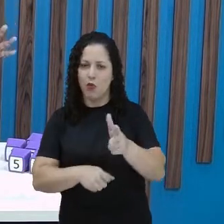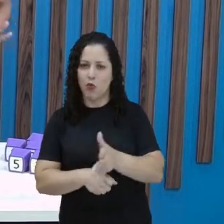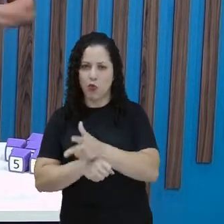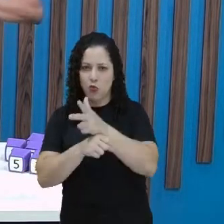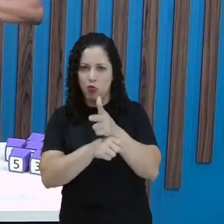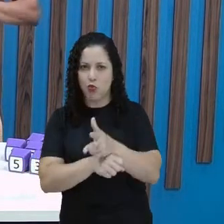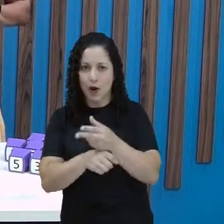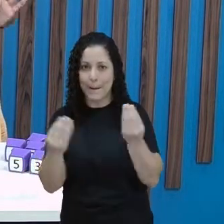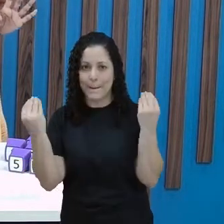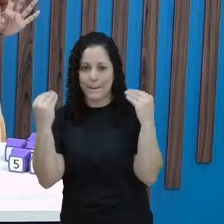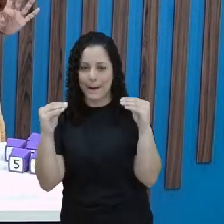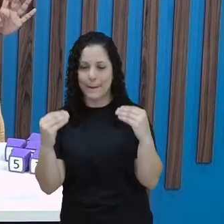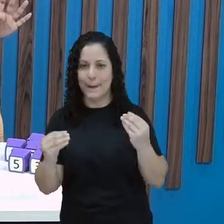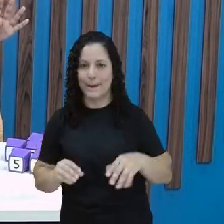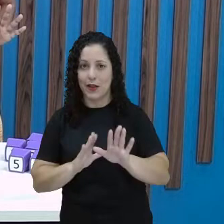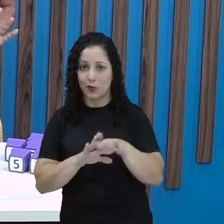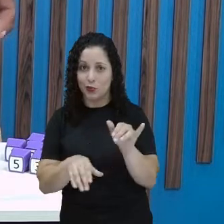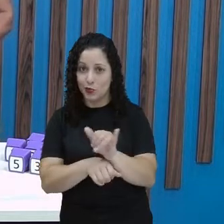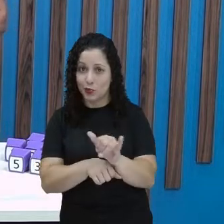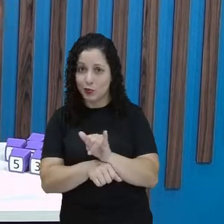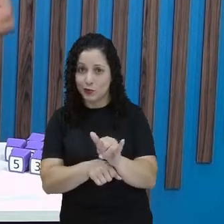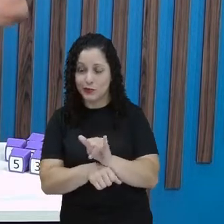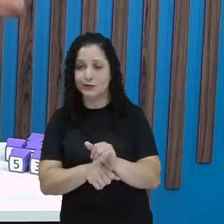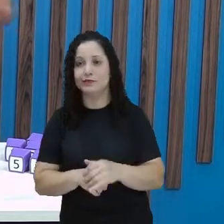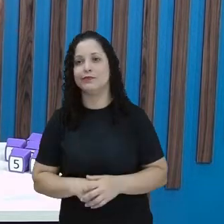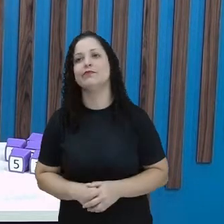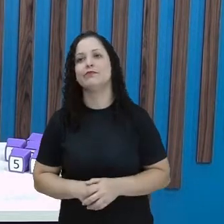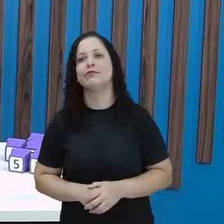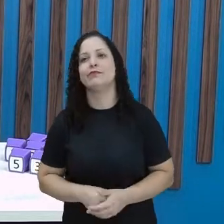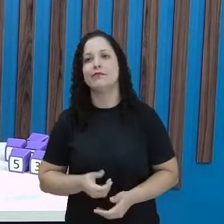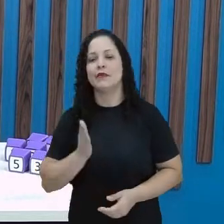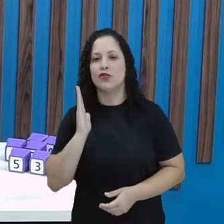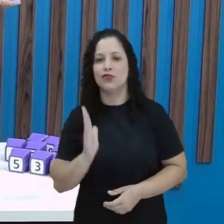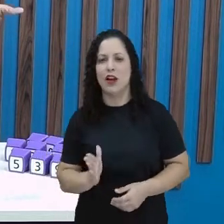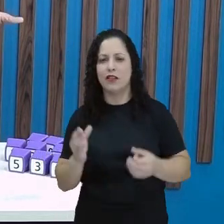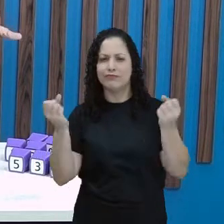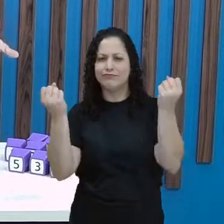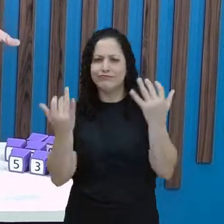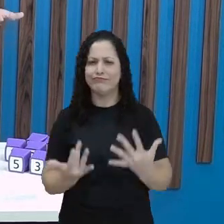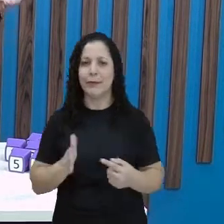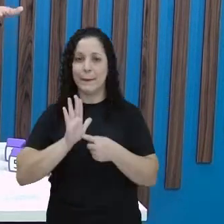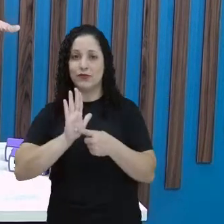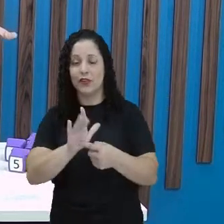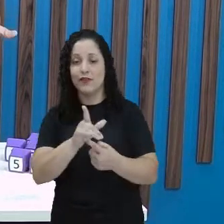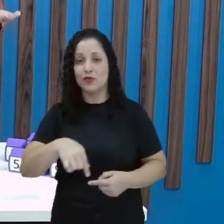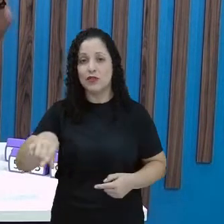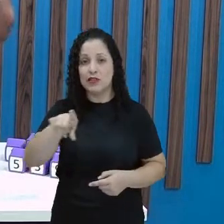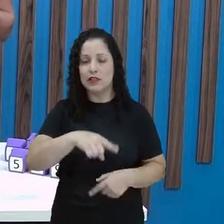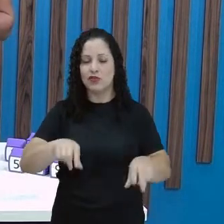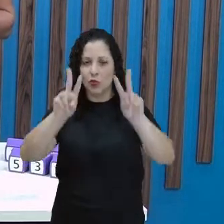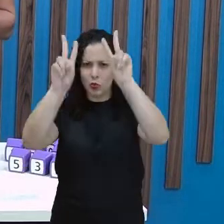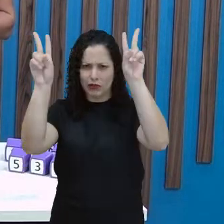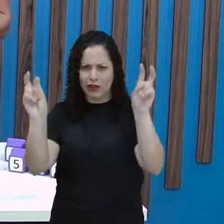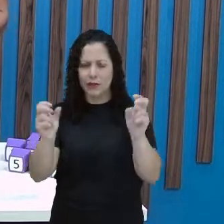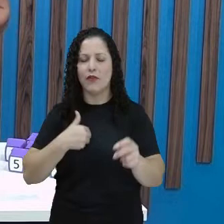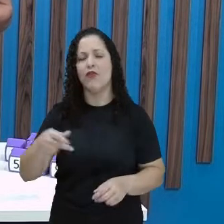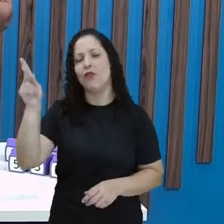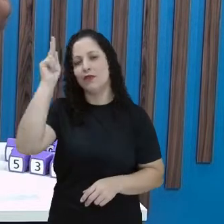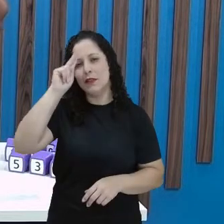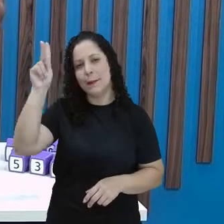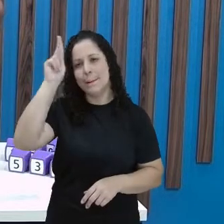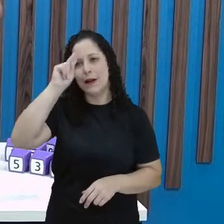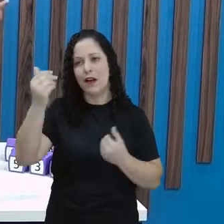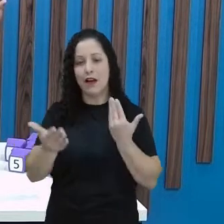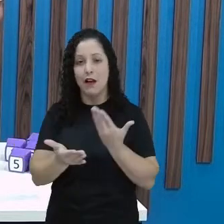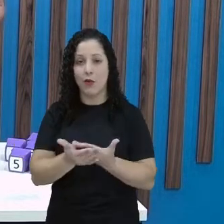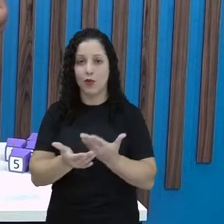do YouTube. Aí não tem desculpa, tá certo? Então, como eu já mencionei no início da nossa aula o tema, Agora eu quero lembrar que